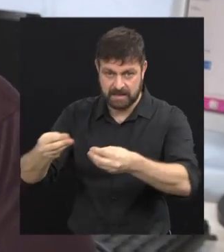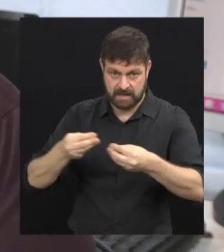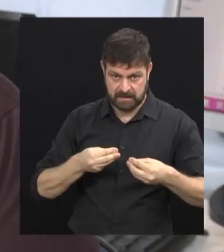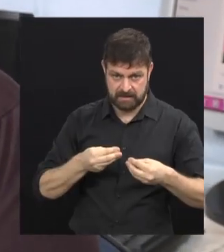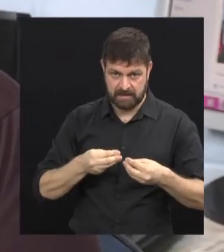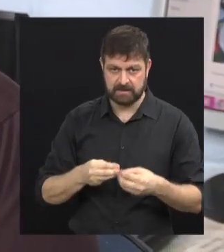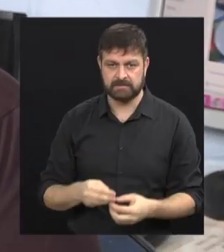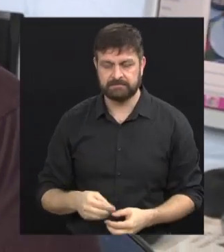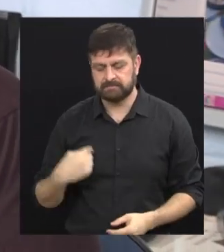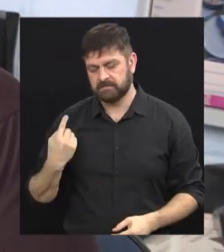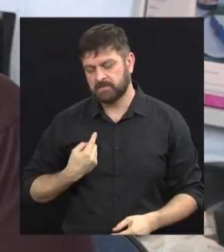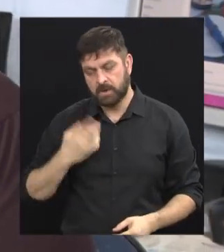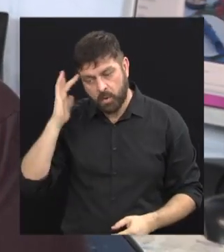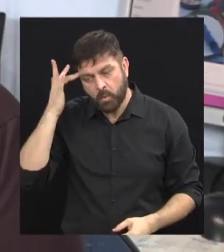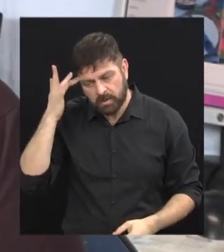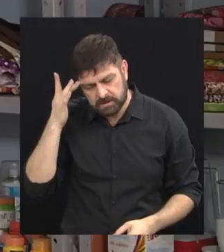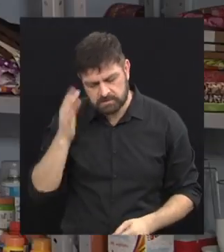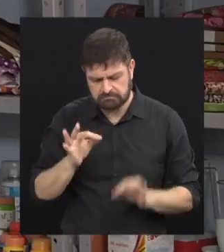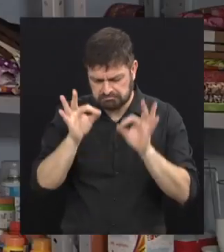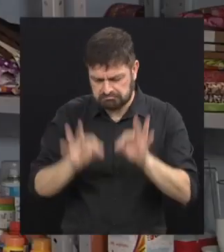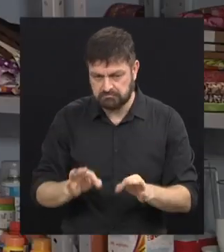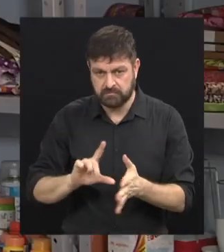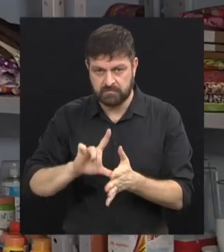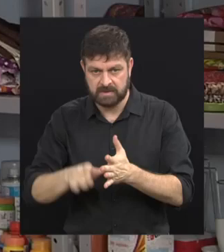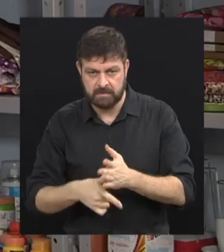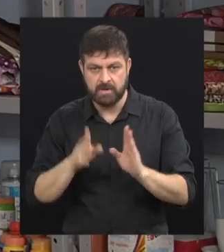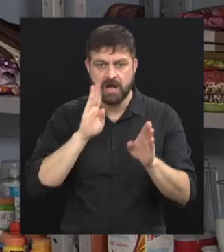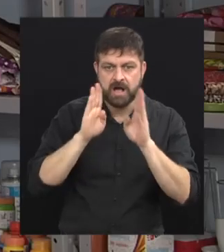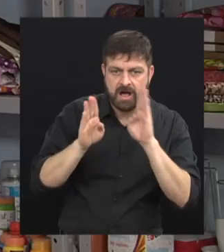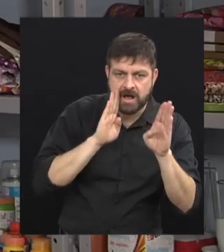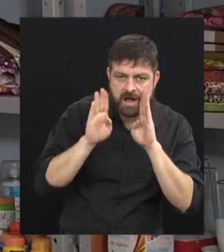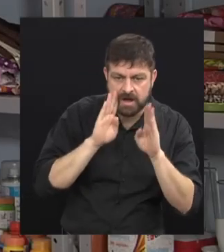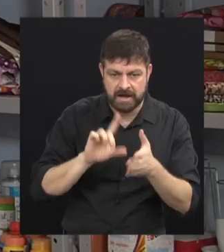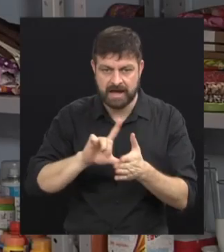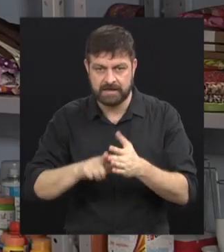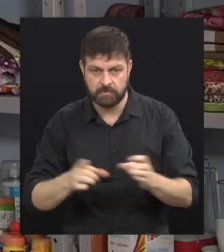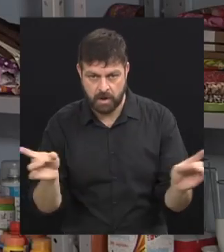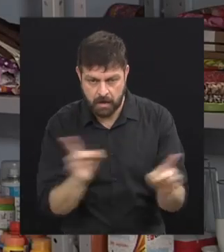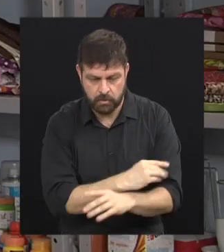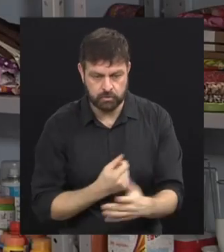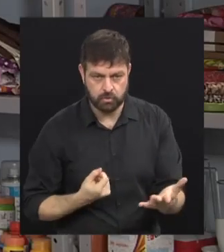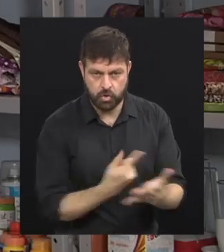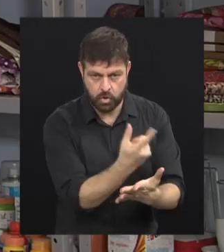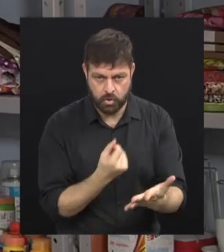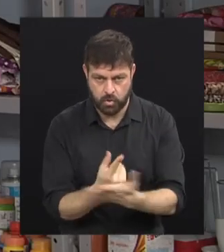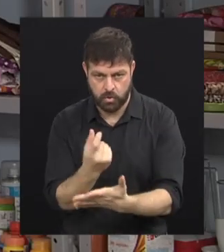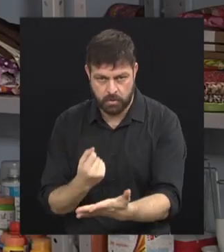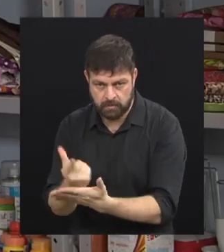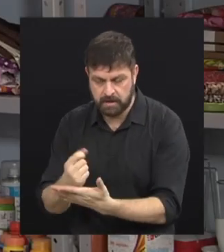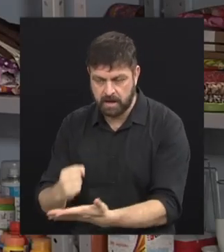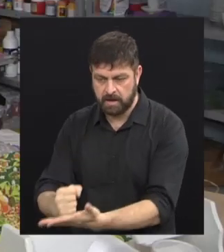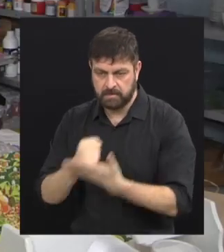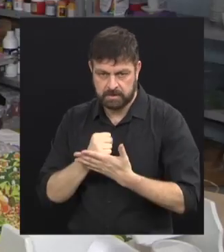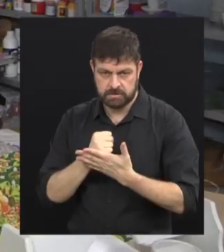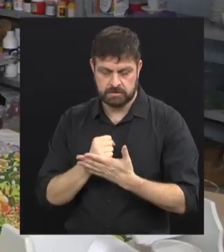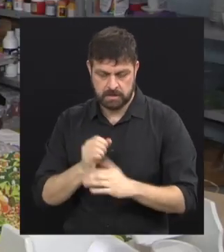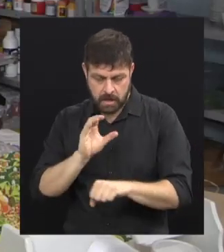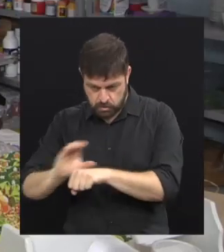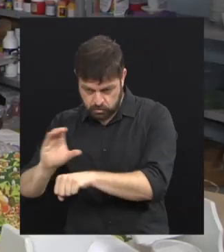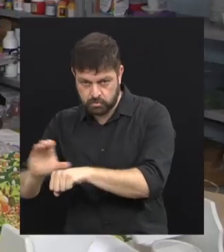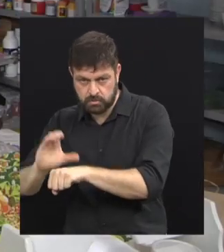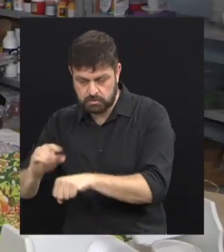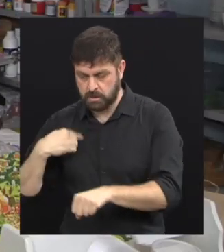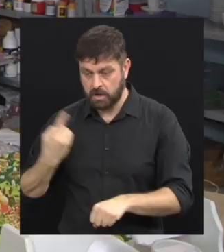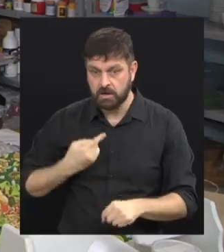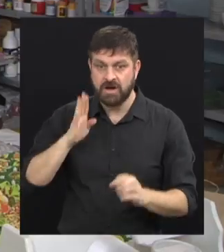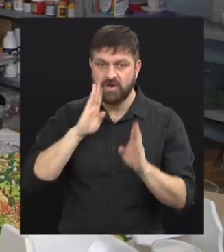eu acho que seria o ideal, né? depois acompanhar as redes sociais pra poder comprar as peças que vocês criam pra poder ajudar com o recurso. Exatamente. Como a gente tem